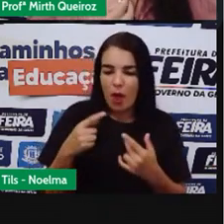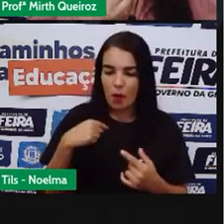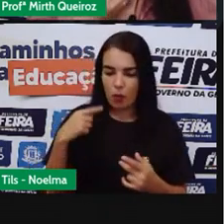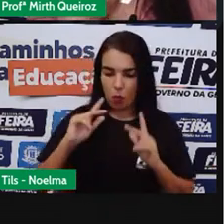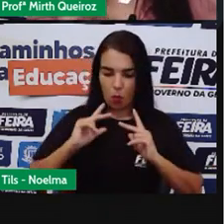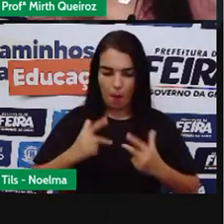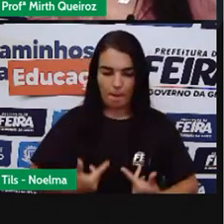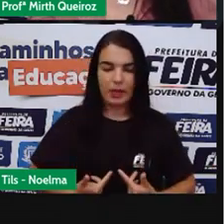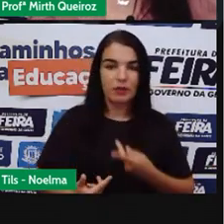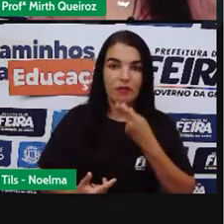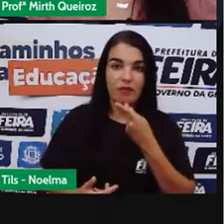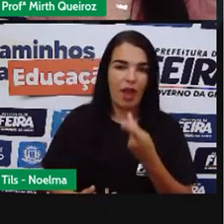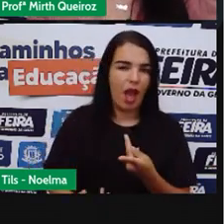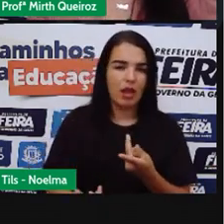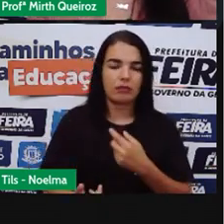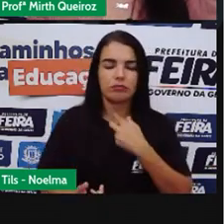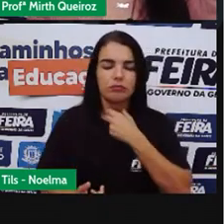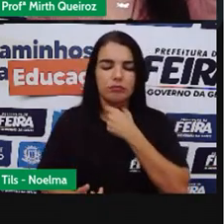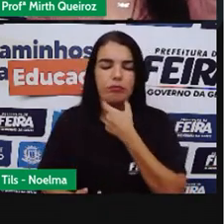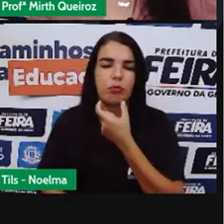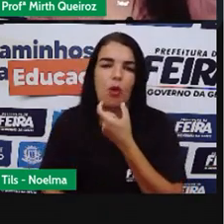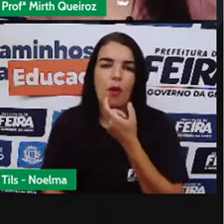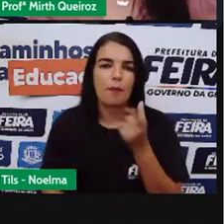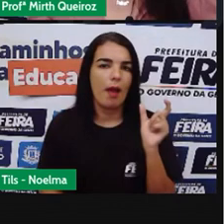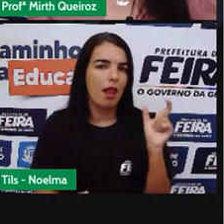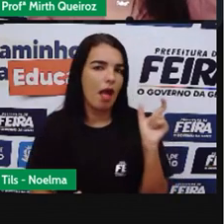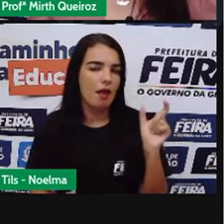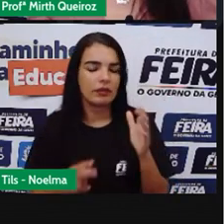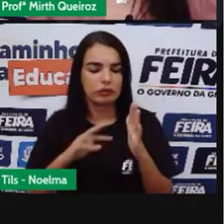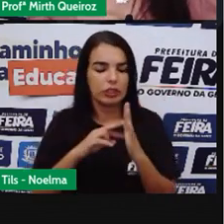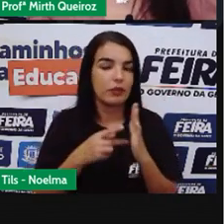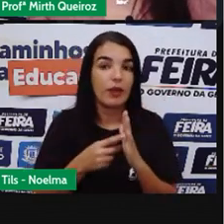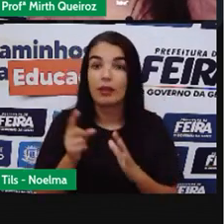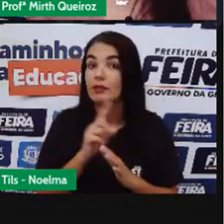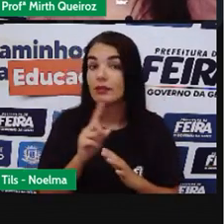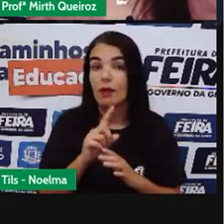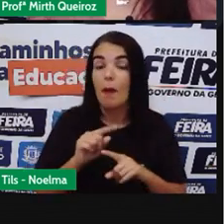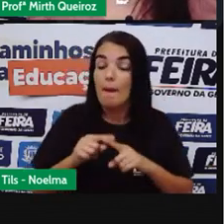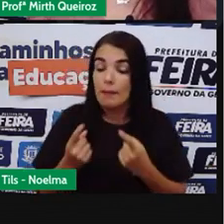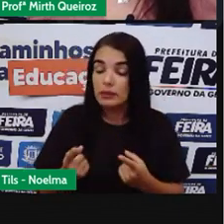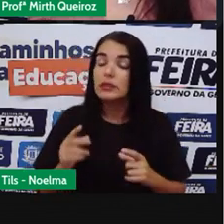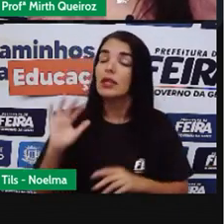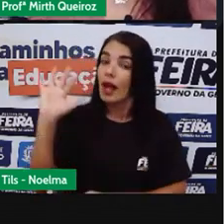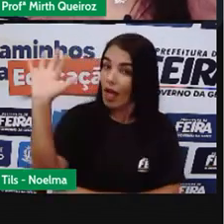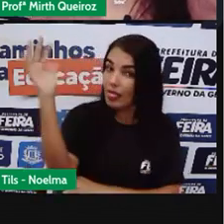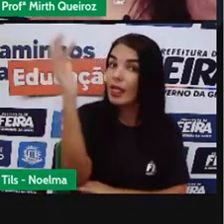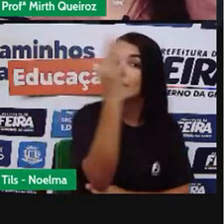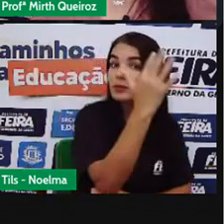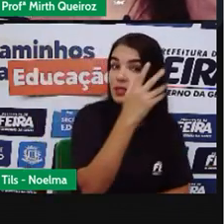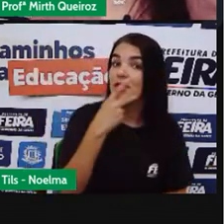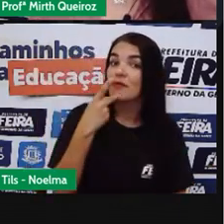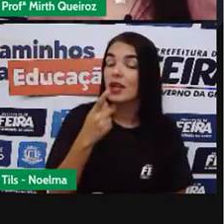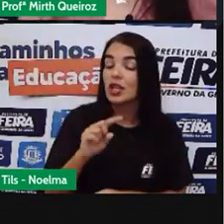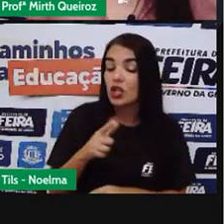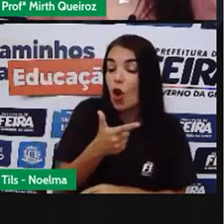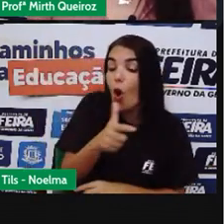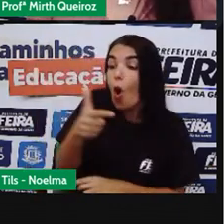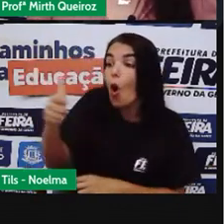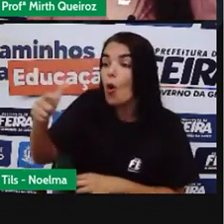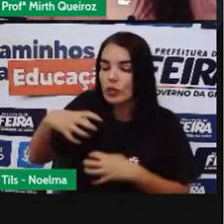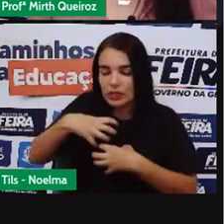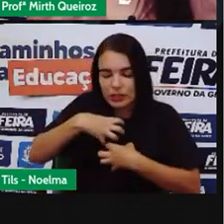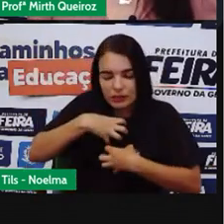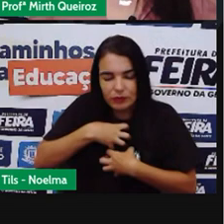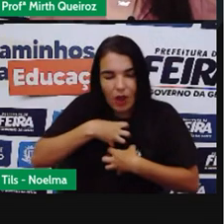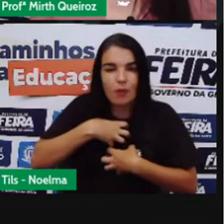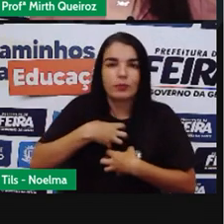faz Eles estão de palavras Com significado Mas a natureza ela fala De outras formas Ela reage